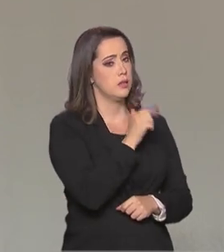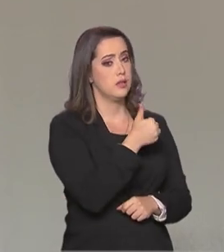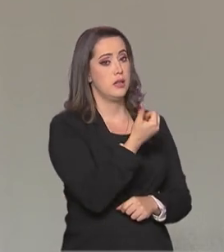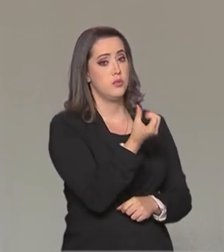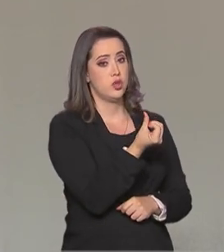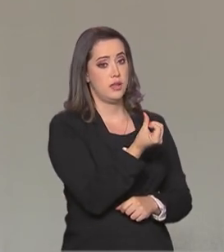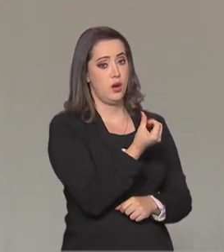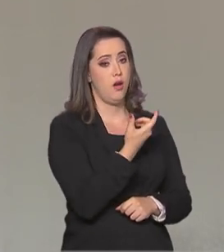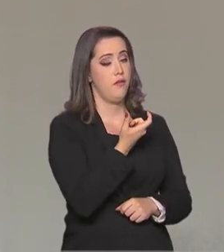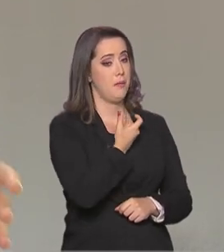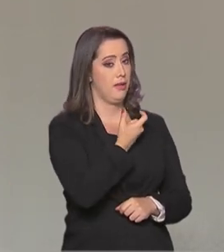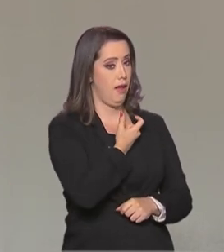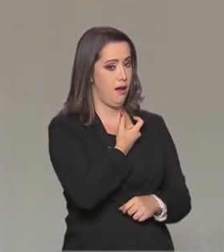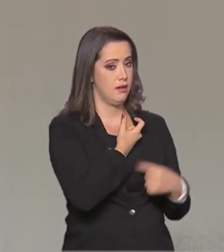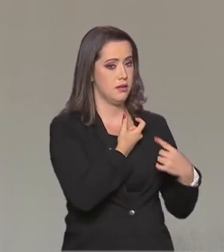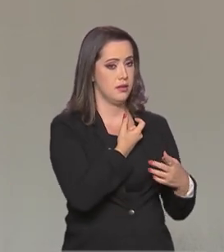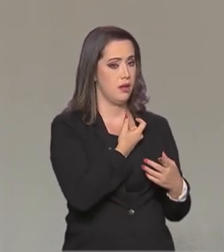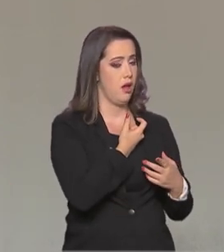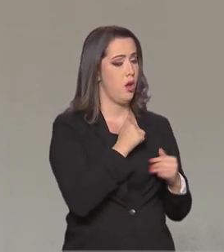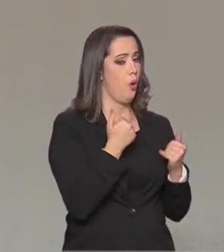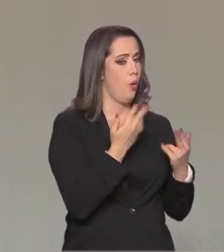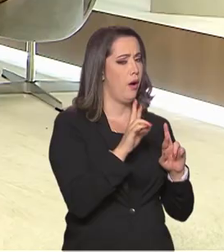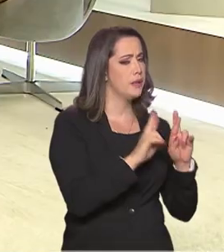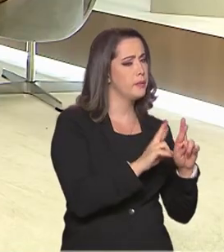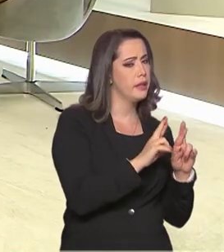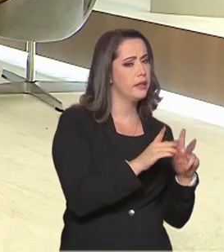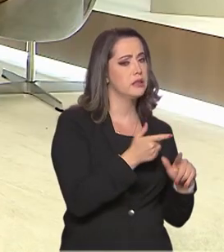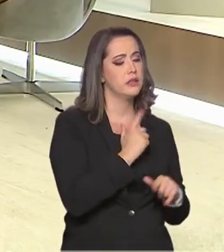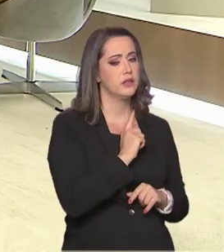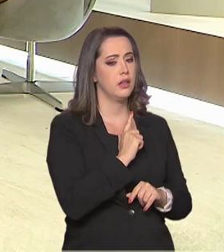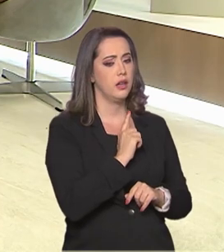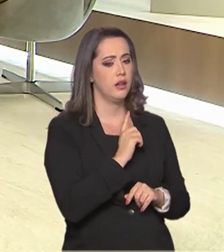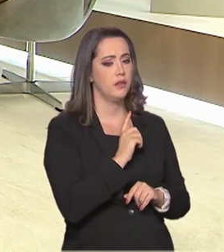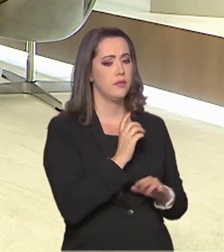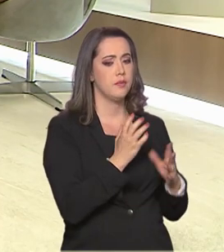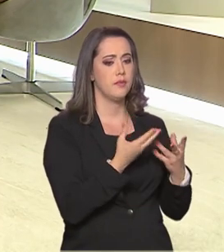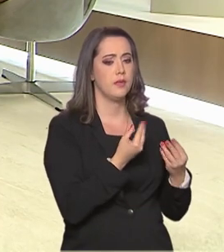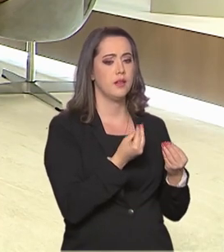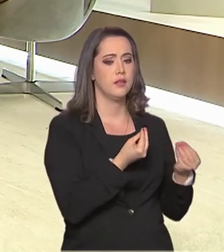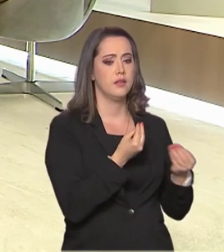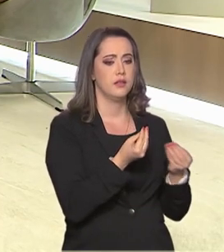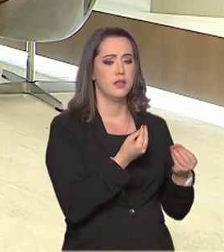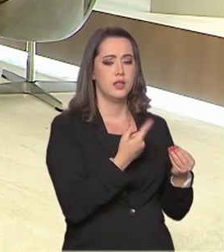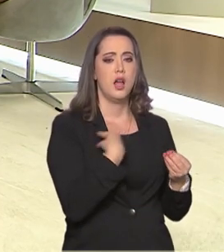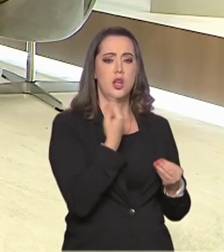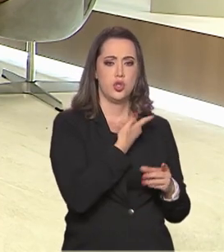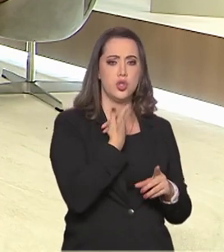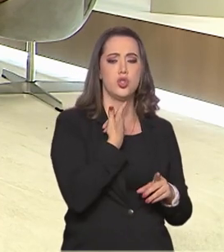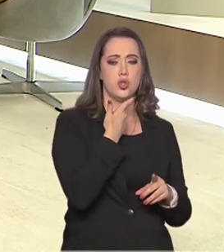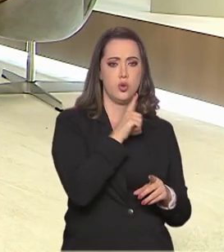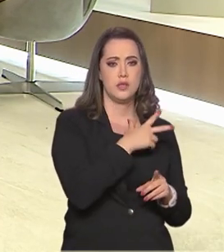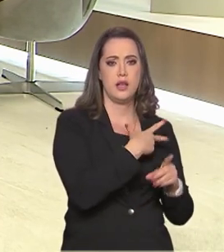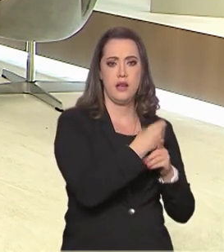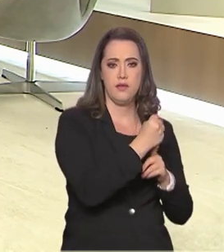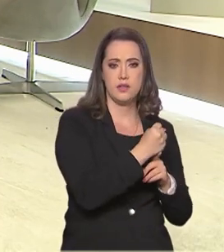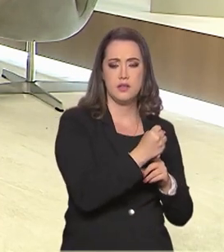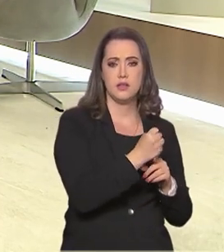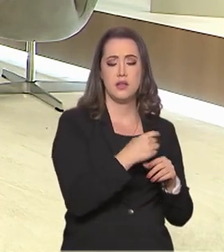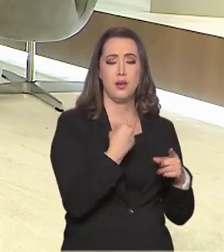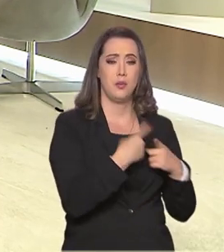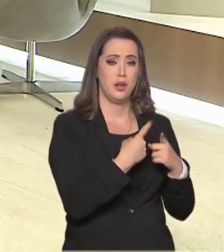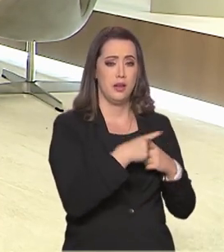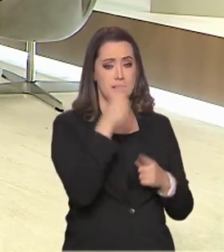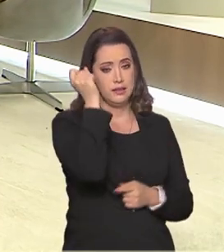Qual que a expectativa? Agora, o senhor falou um pouquinho no começo, mas eu queria que o senhor desenvolvesse um pouco mais. esses dados? O que é